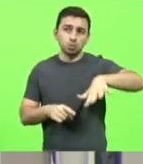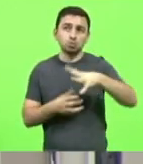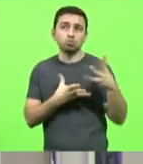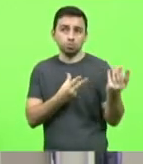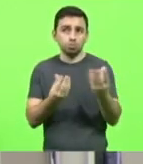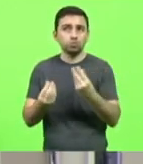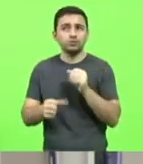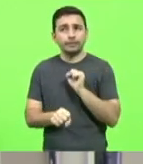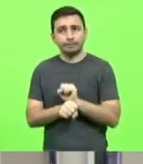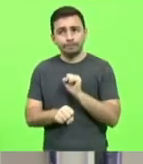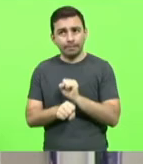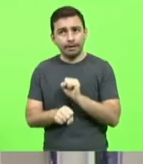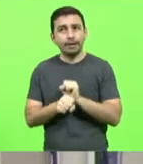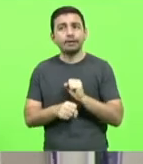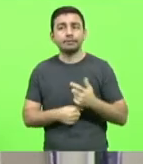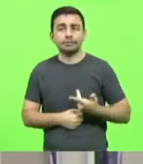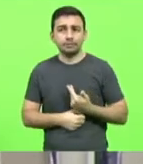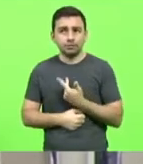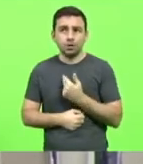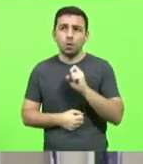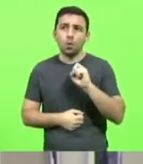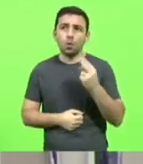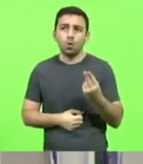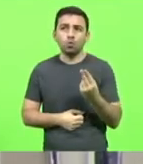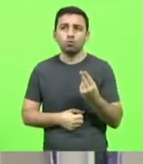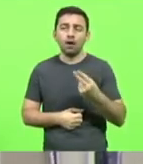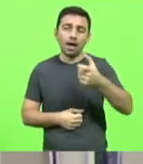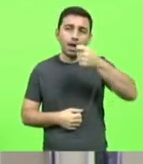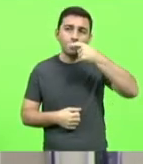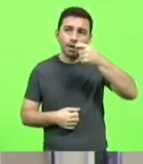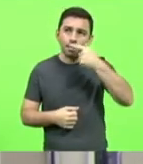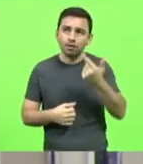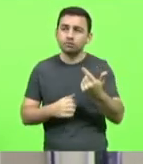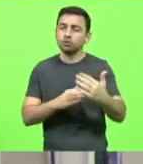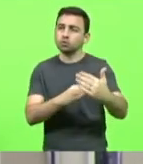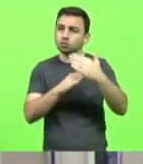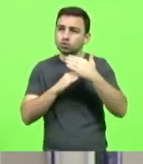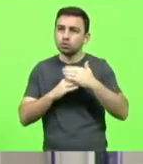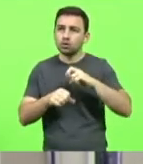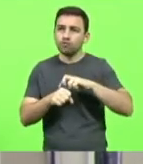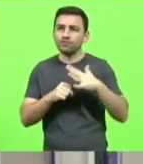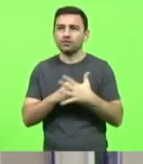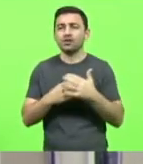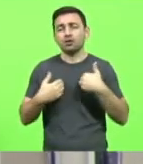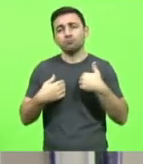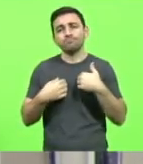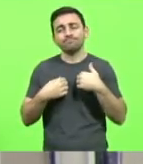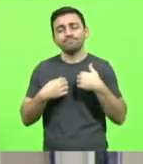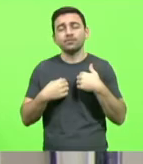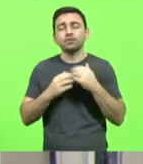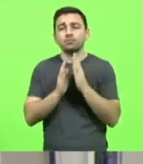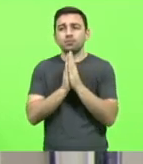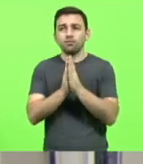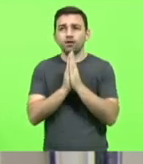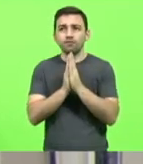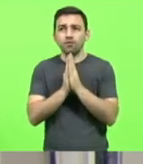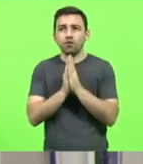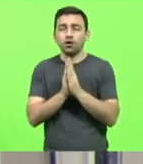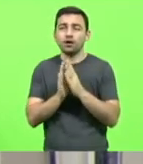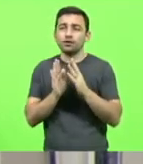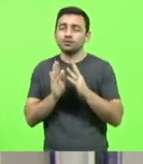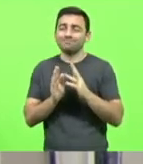medicamento para intubação, para tratamento de COVID. Então eu queria fazer esse desabafo aqui, fazer um apelo em nome dessa casa